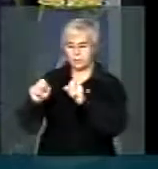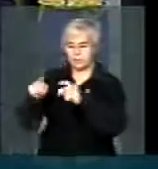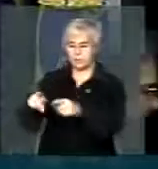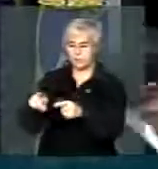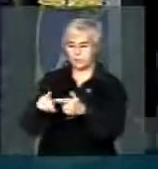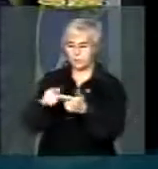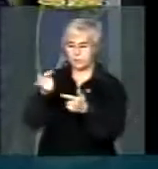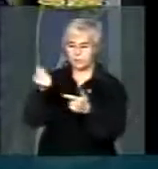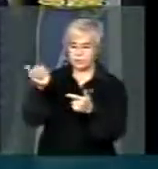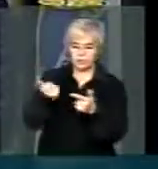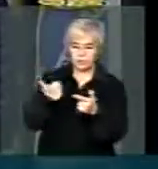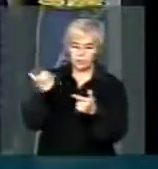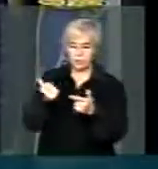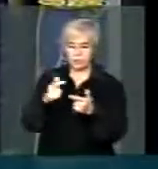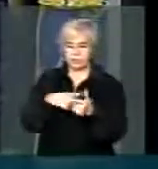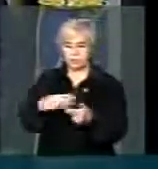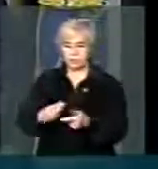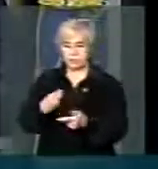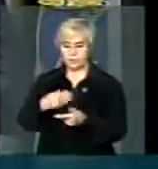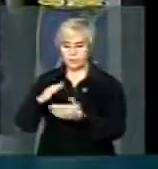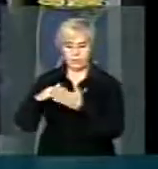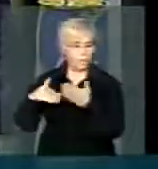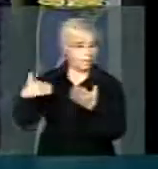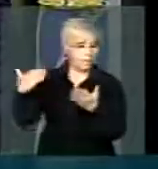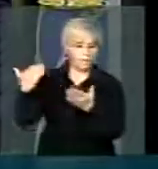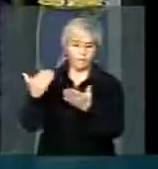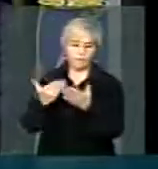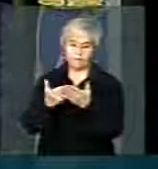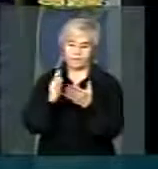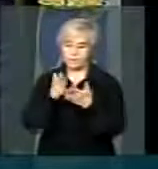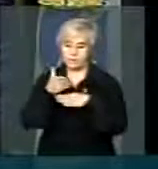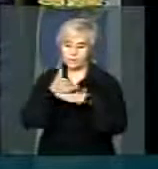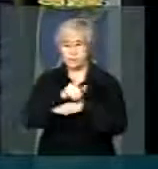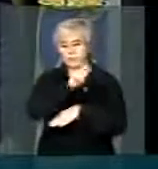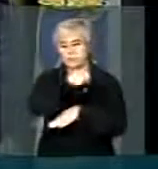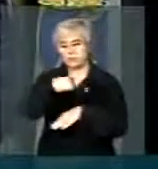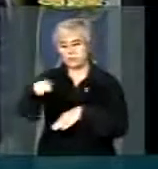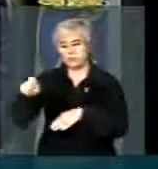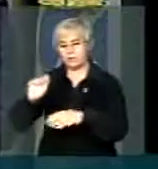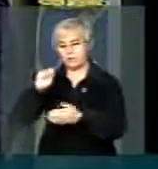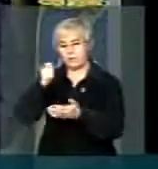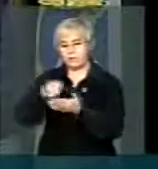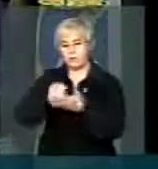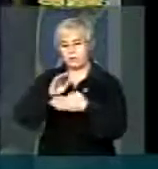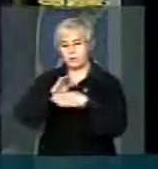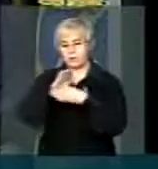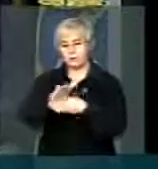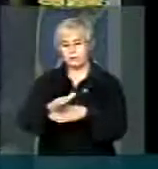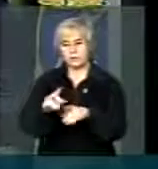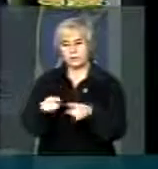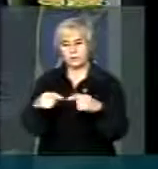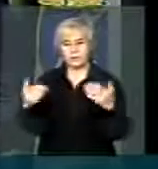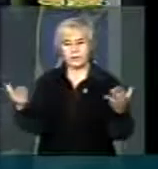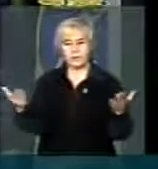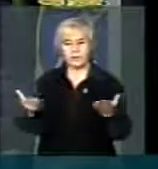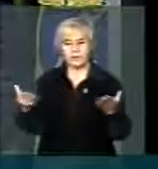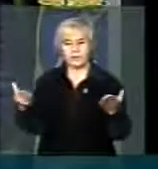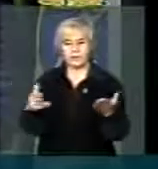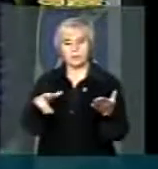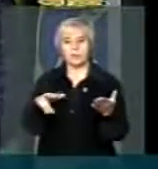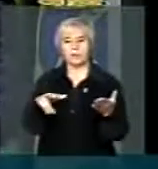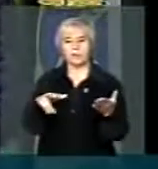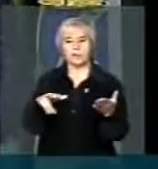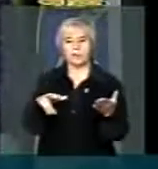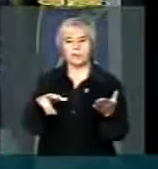pensionistas que dedicaram a sua vida depositando, fazendo a sua parte, dando a sua contribuição, e agora vão ter